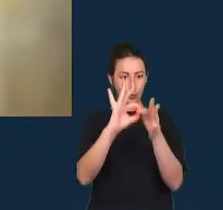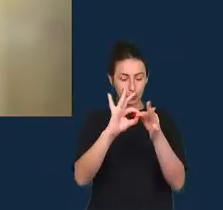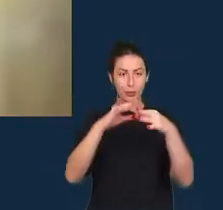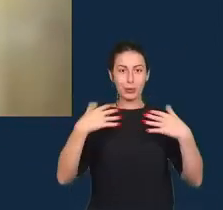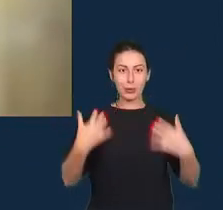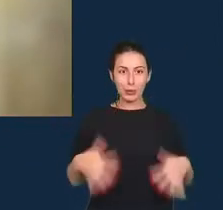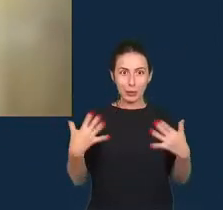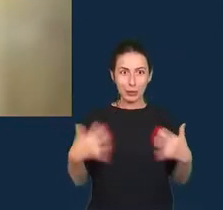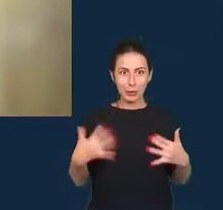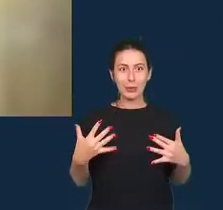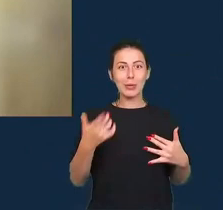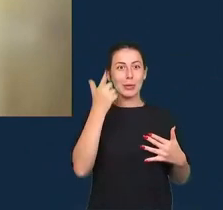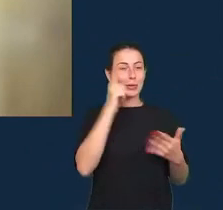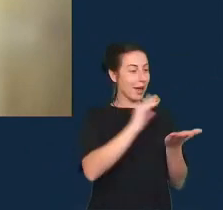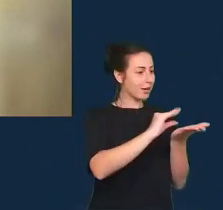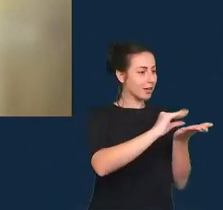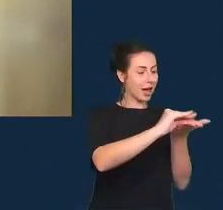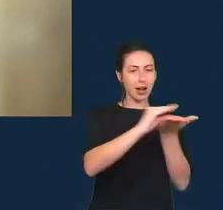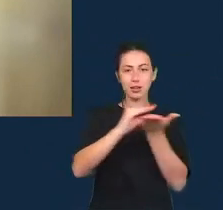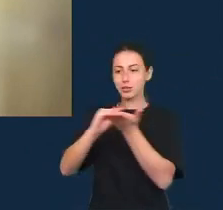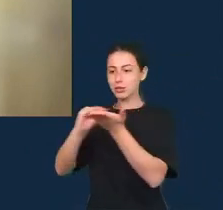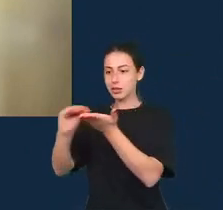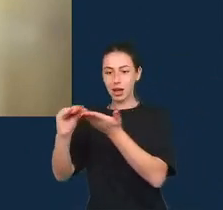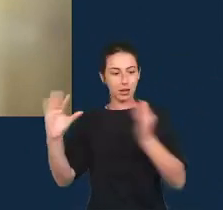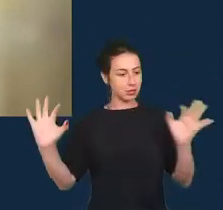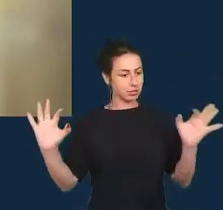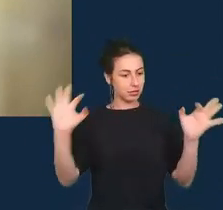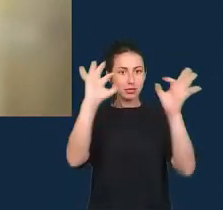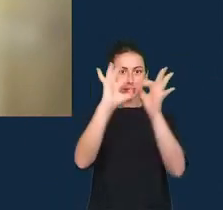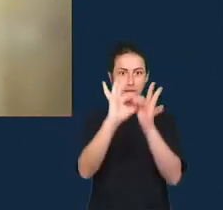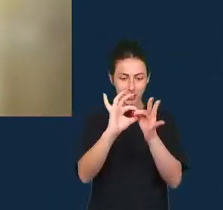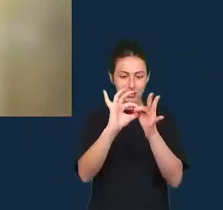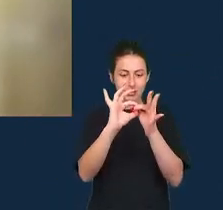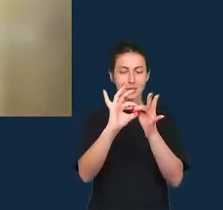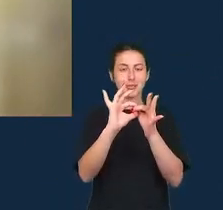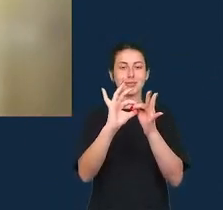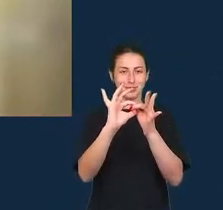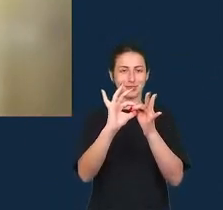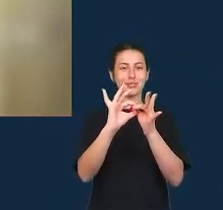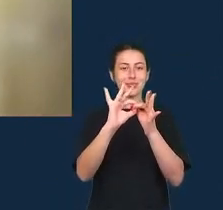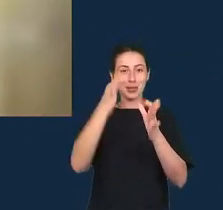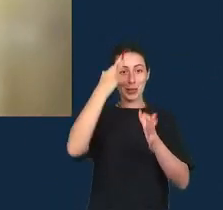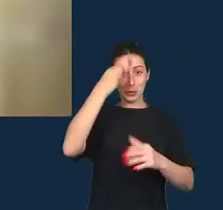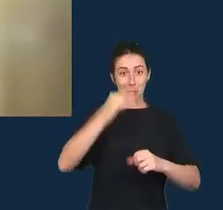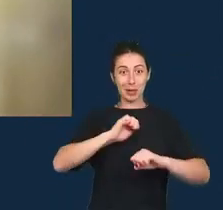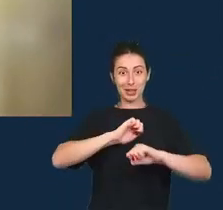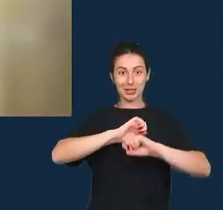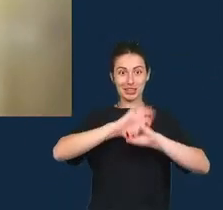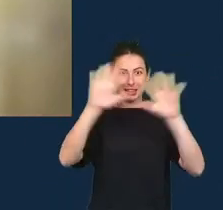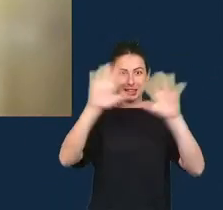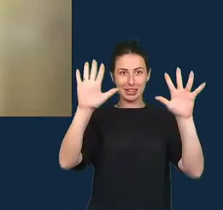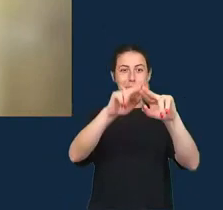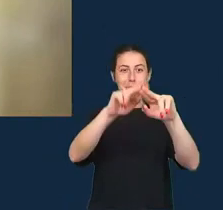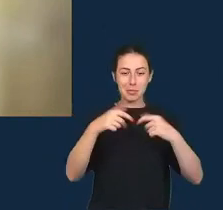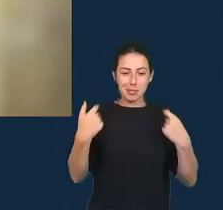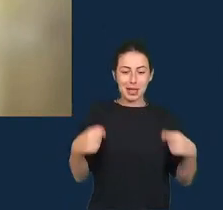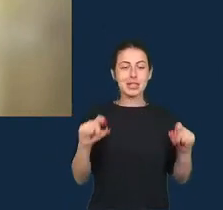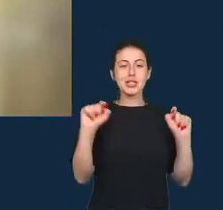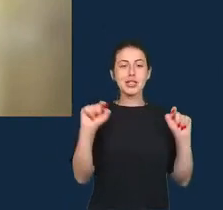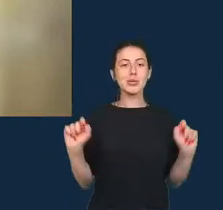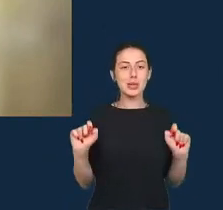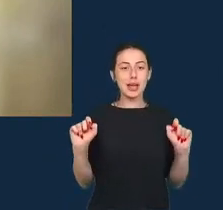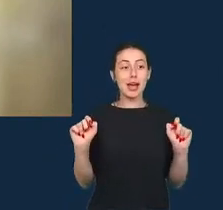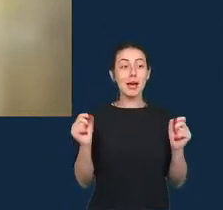gente consegue se identificar então mas é um fundamento que cria essas relações estruturais eu acho que seria